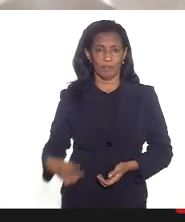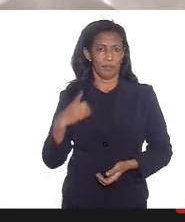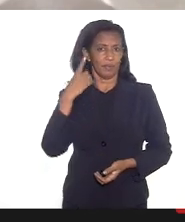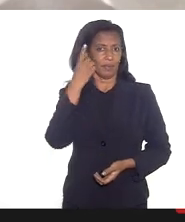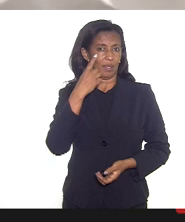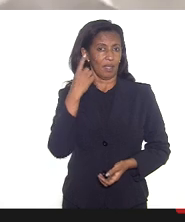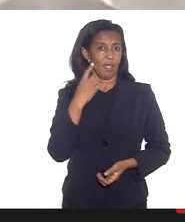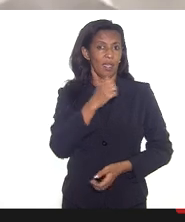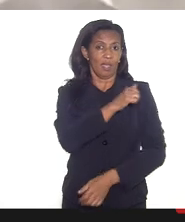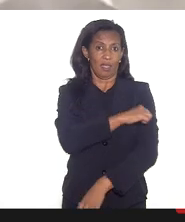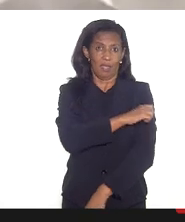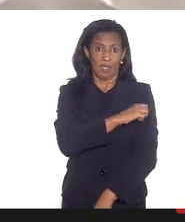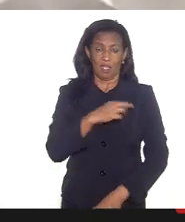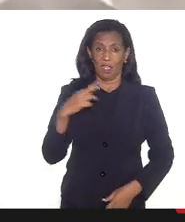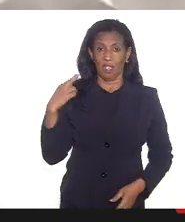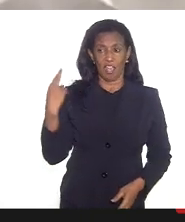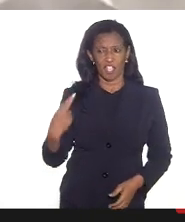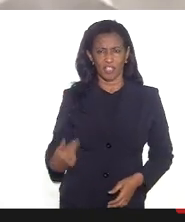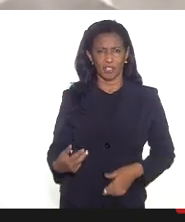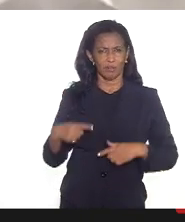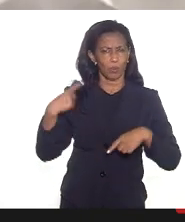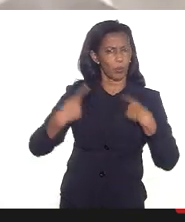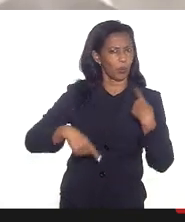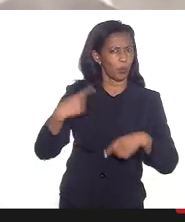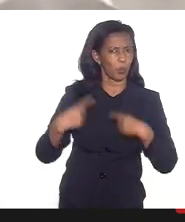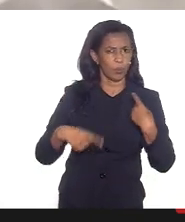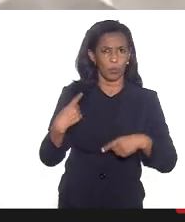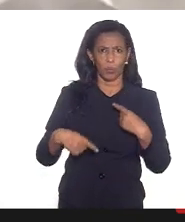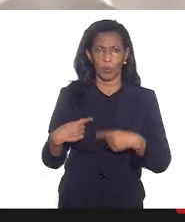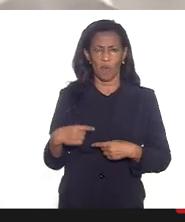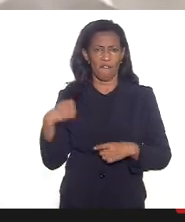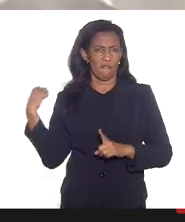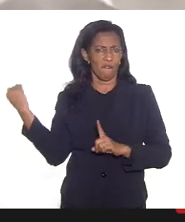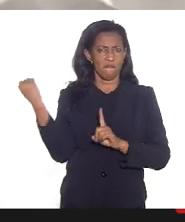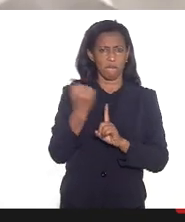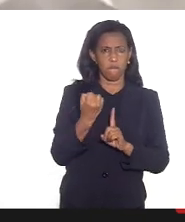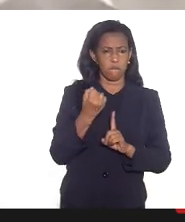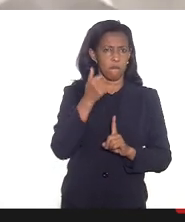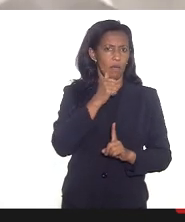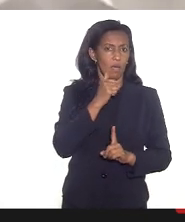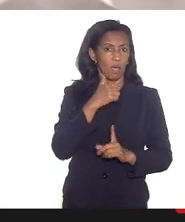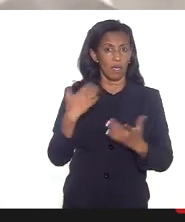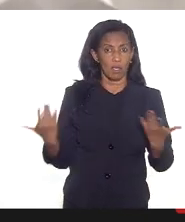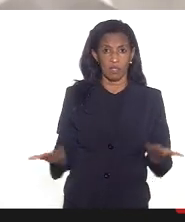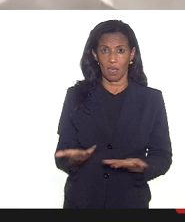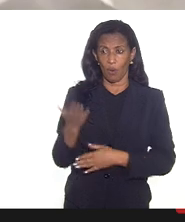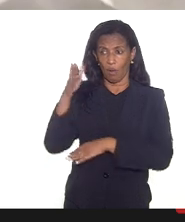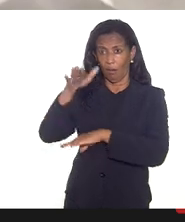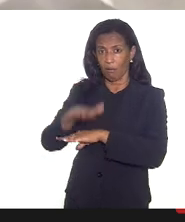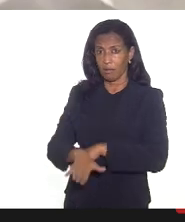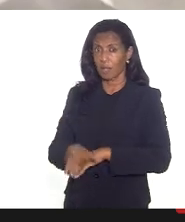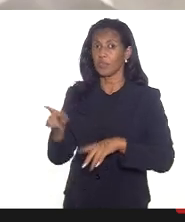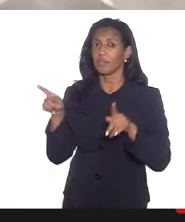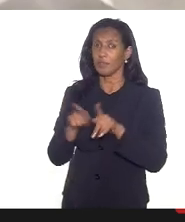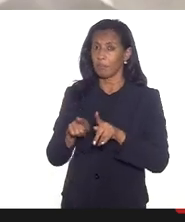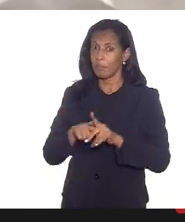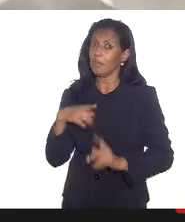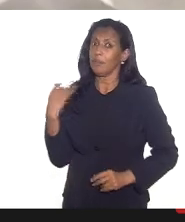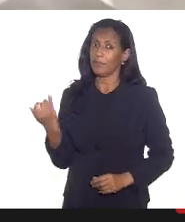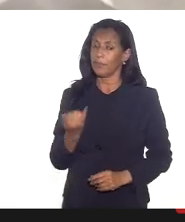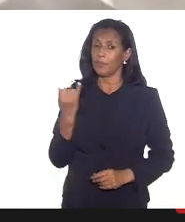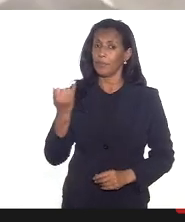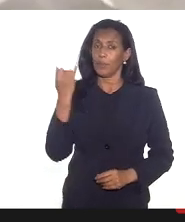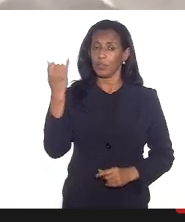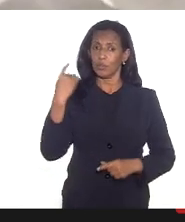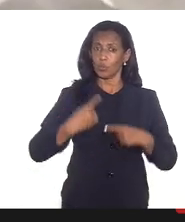deputada Rejane estávamos discutindo as questões do feminicídio e agora não menos importante estamos discutindo